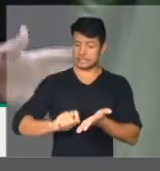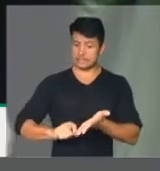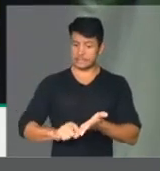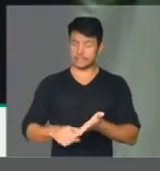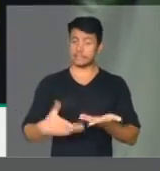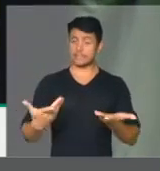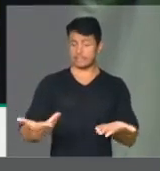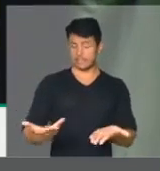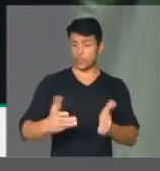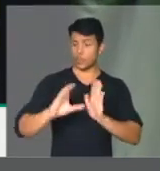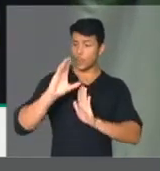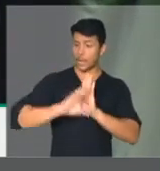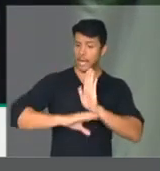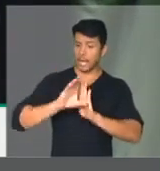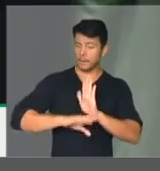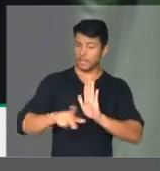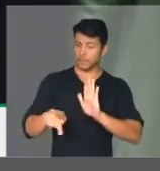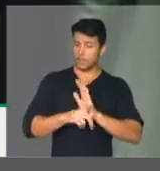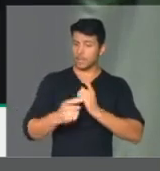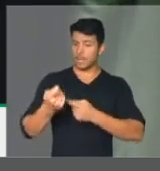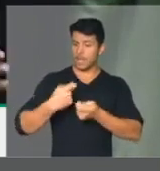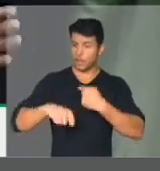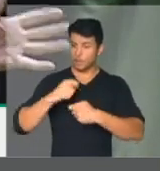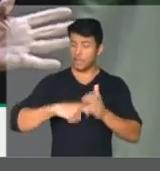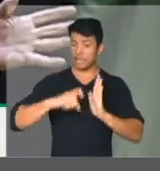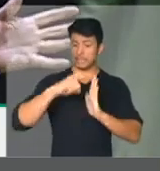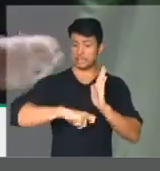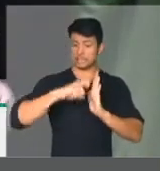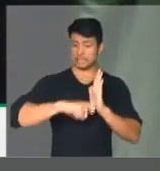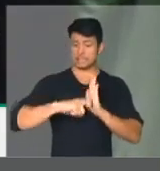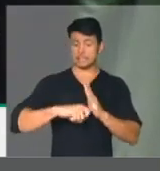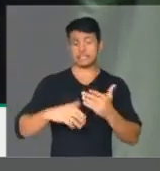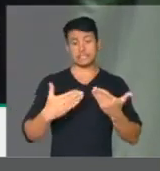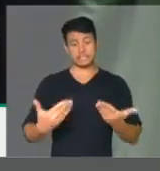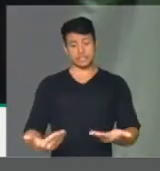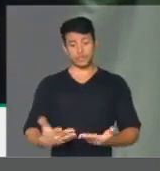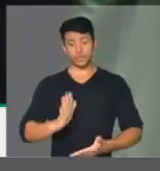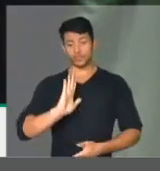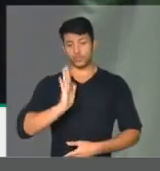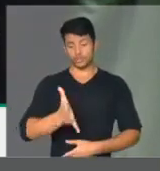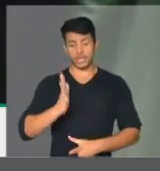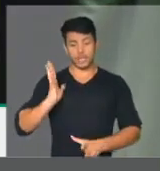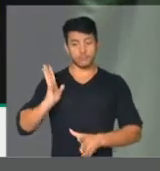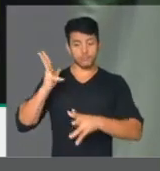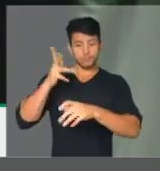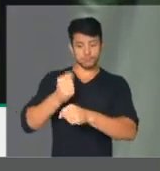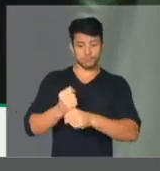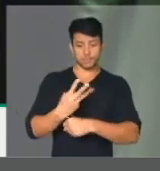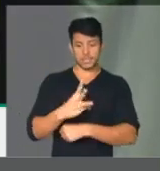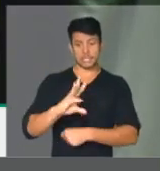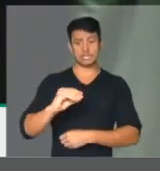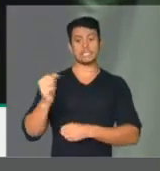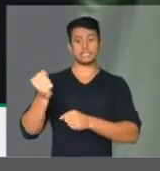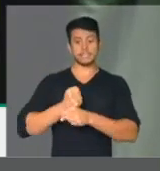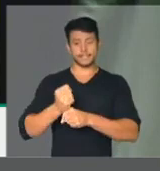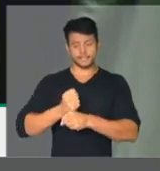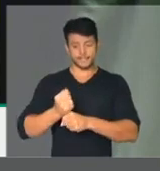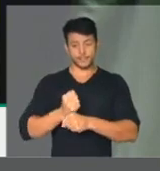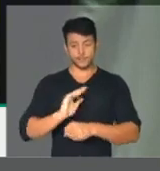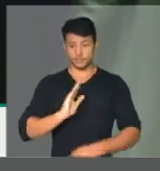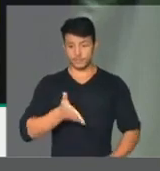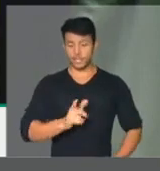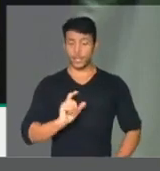econômico, no capítulo tributário. Pois é, nesses 30 anos da Constituição de 88,